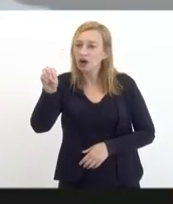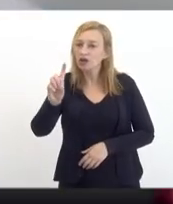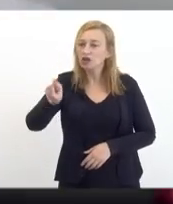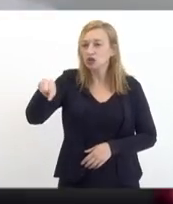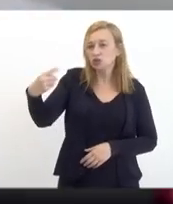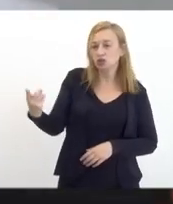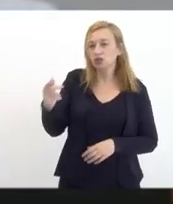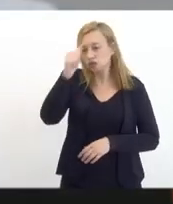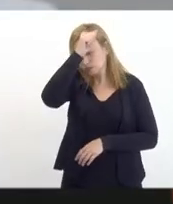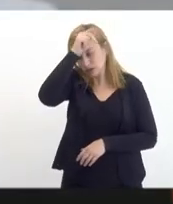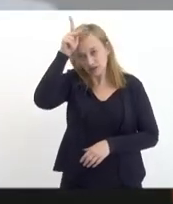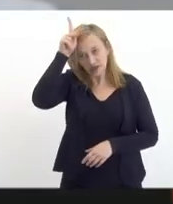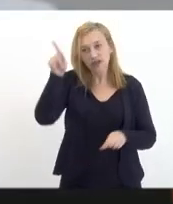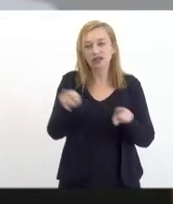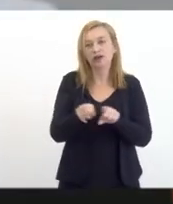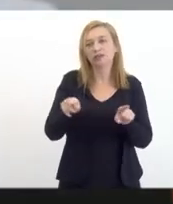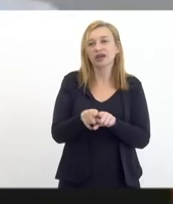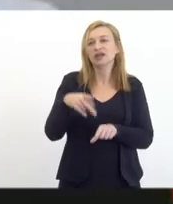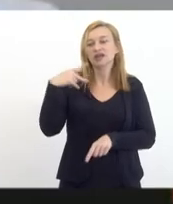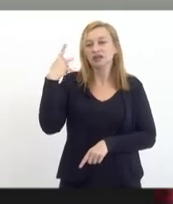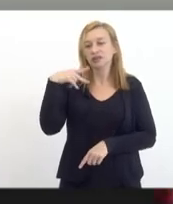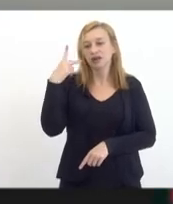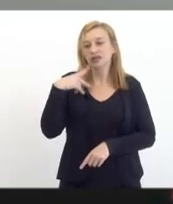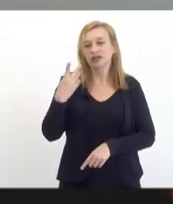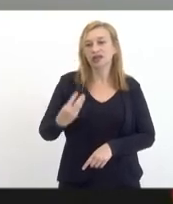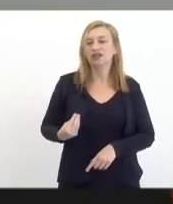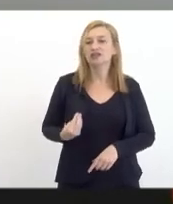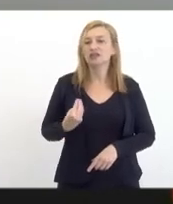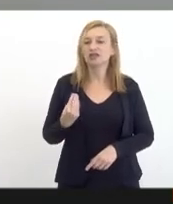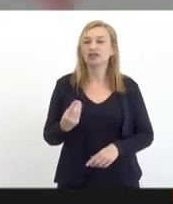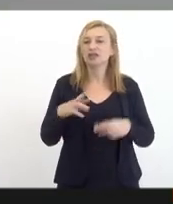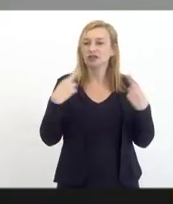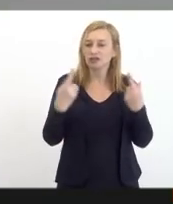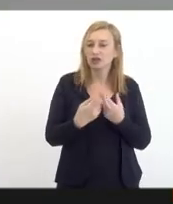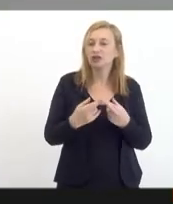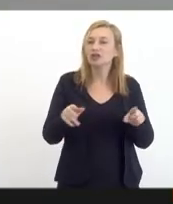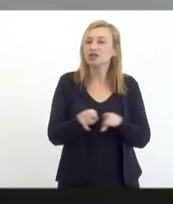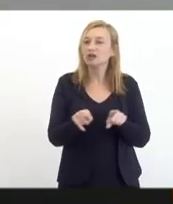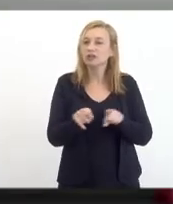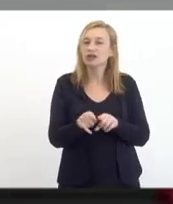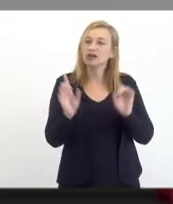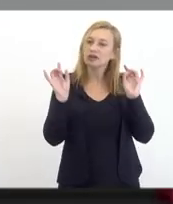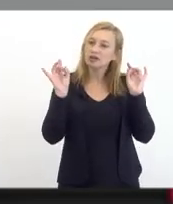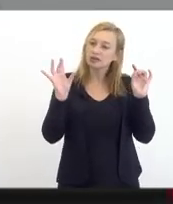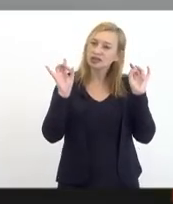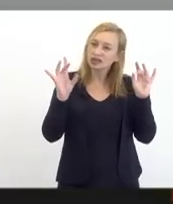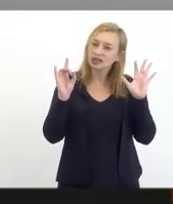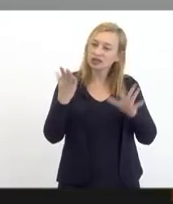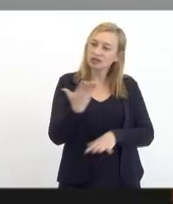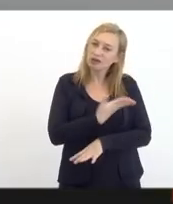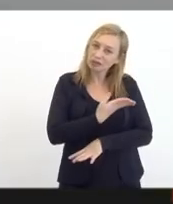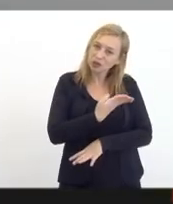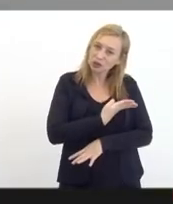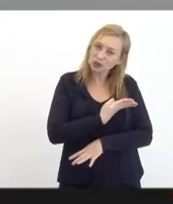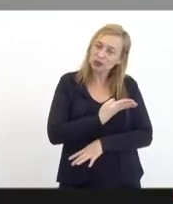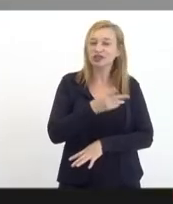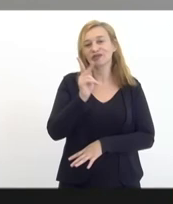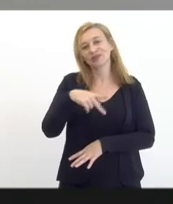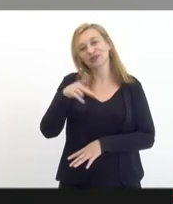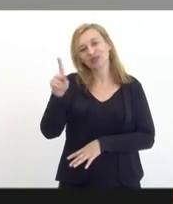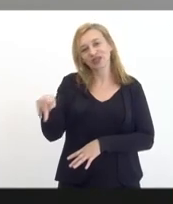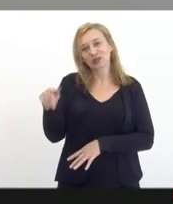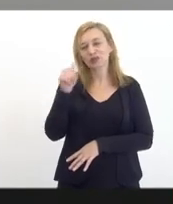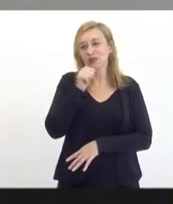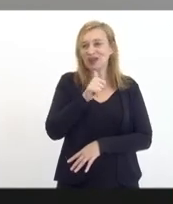demais prefeitos e parlamentares presentes na sessão e uma saudação especial a minhas colegas e meus colegas professoras e